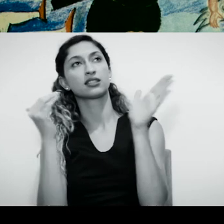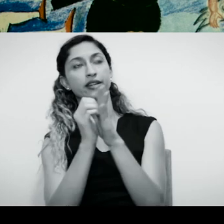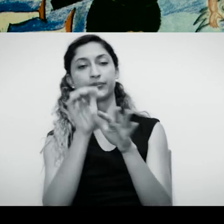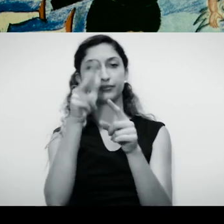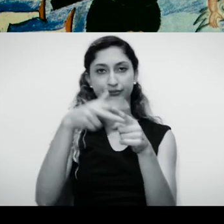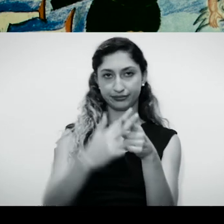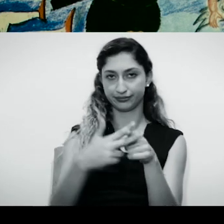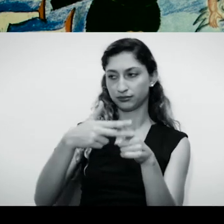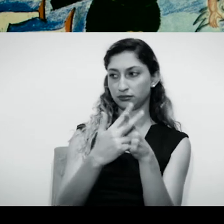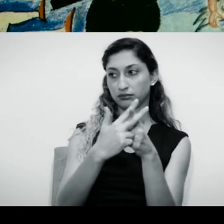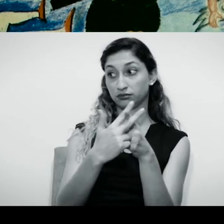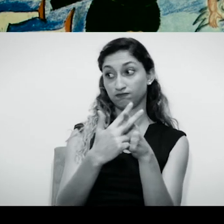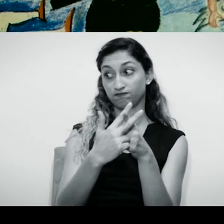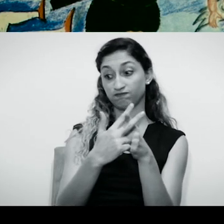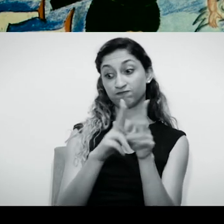tudo endireitar.